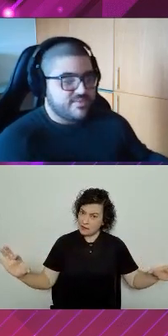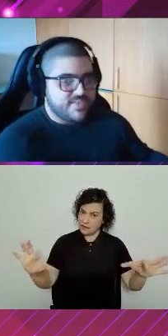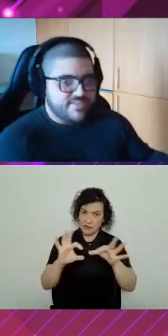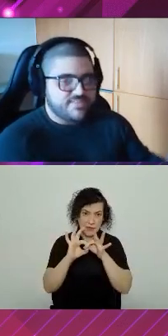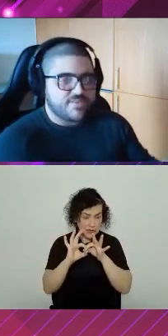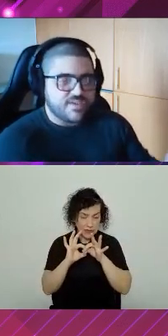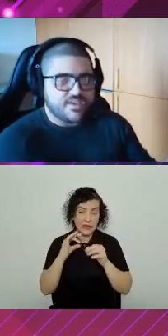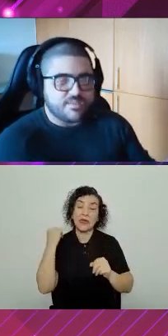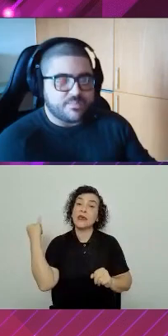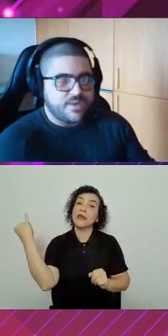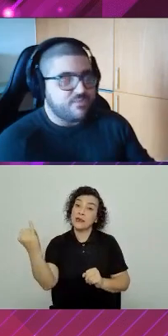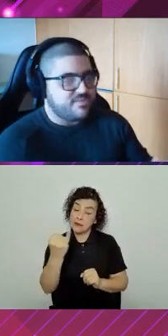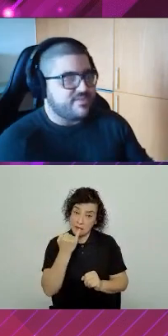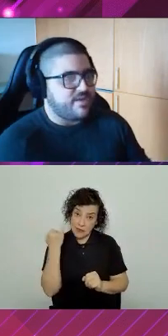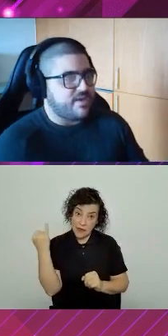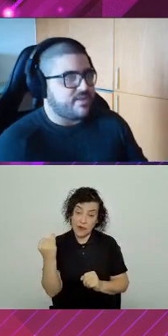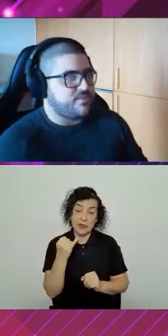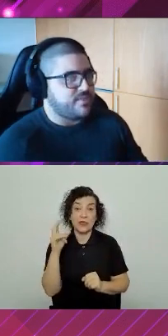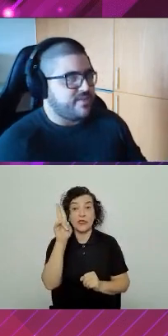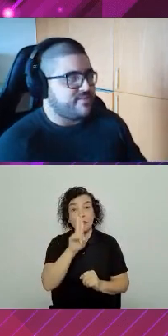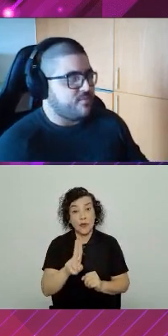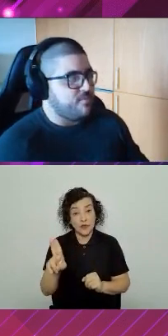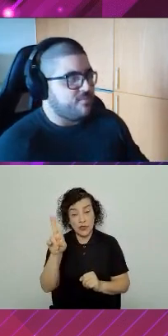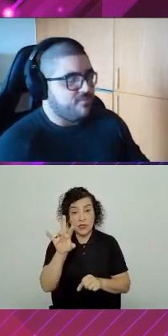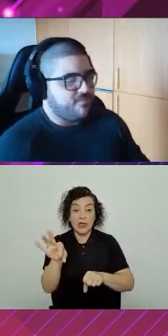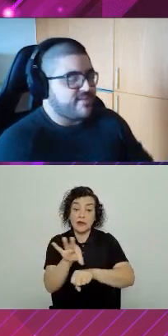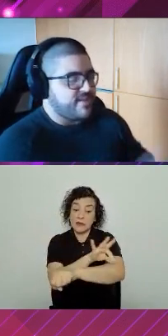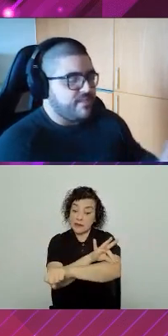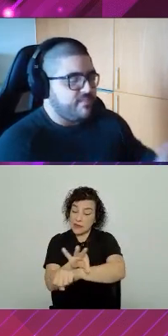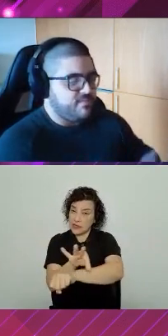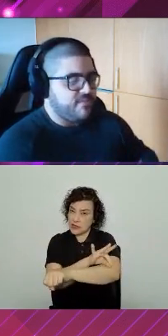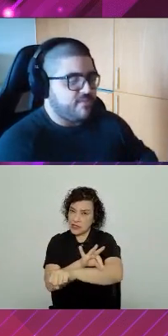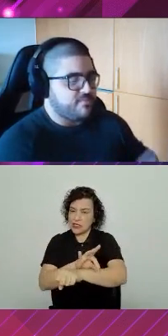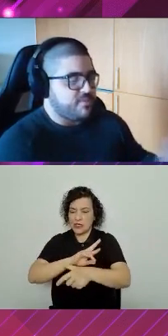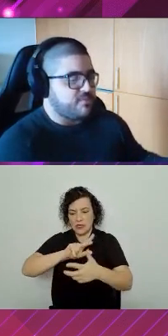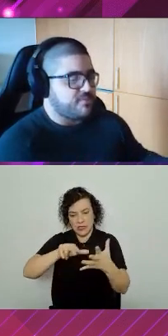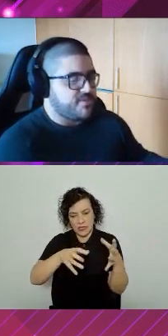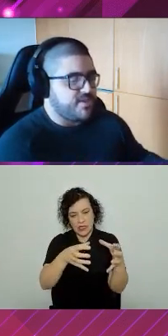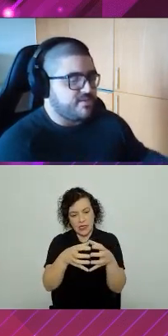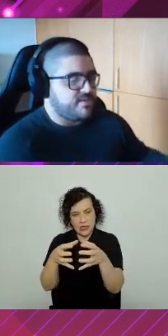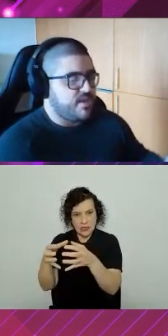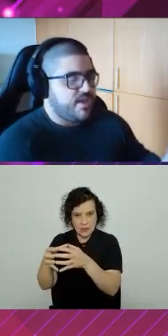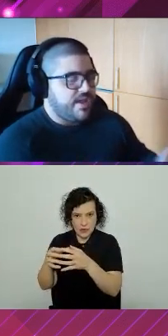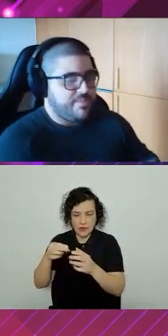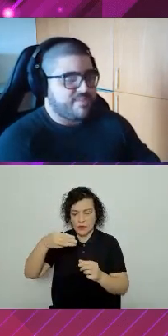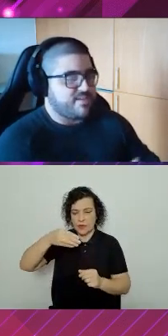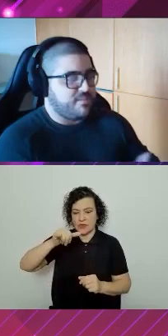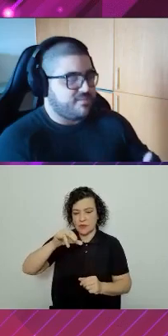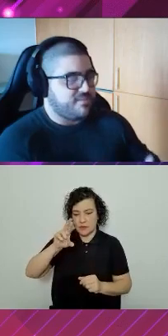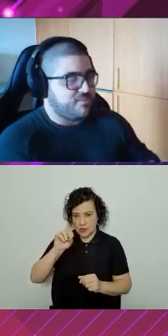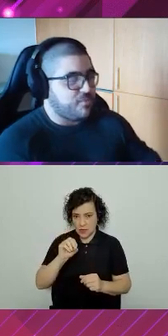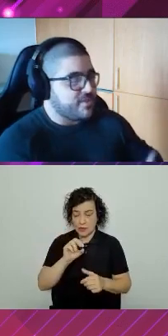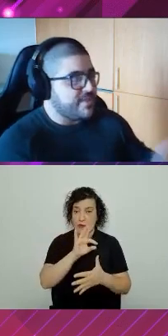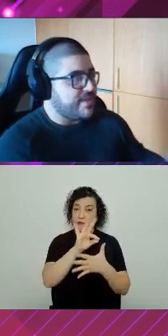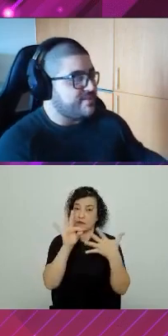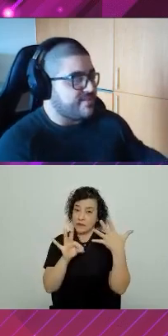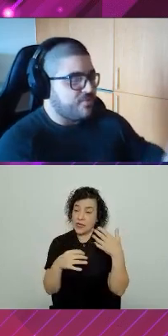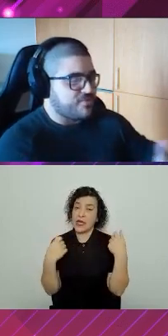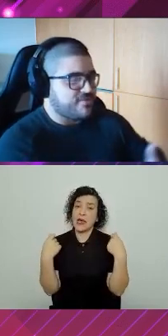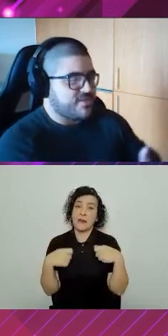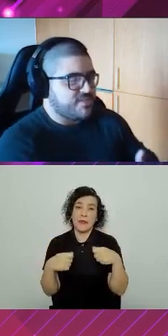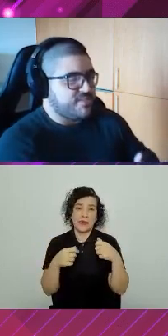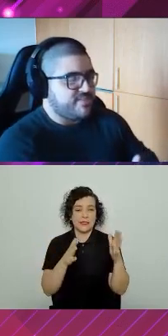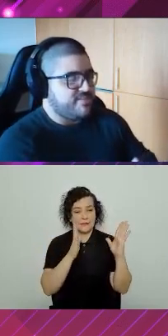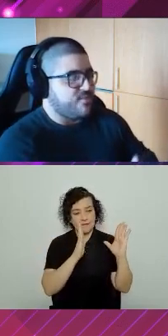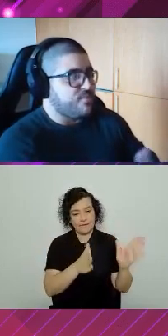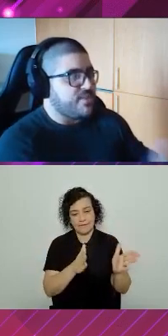importantíssimo que, para utilizar uma arquitetura dessa, com várias equipes, em vários micro front-ends, as minhas equipes estejam coordenadas e tem